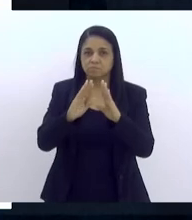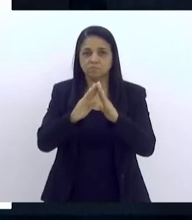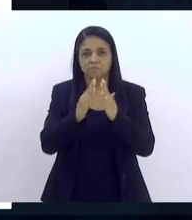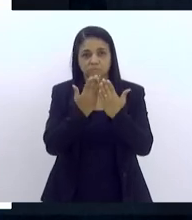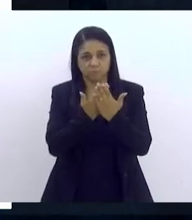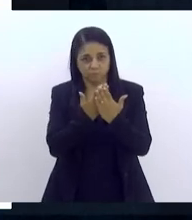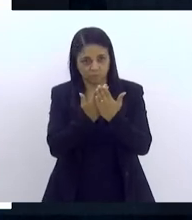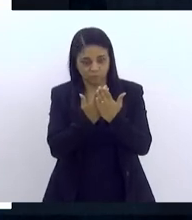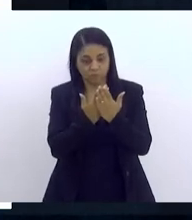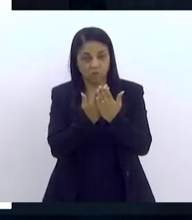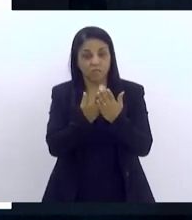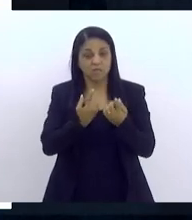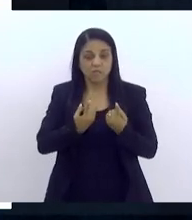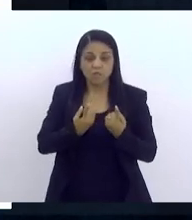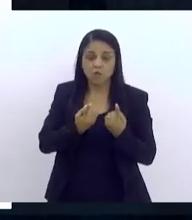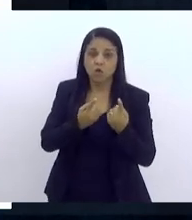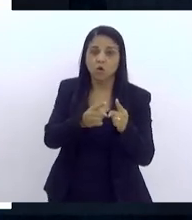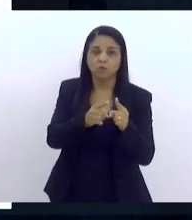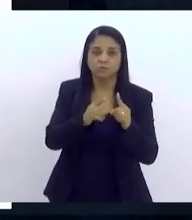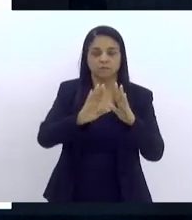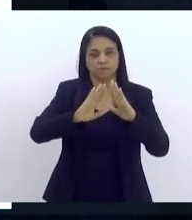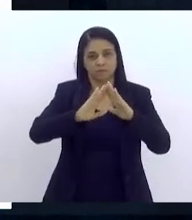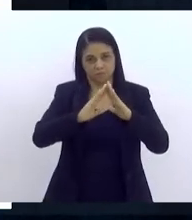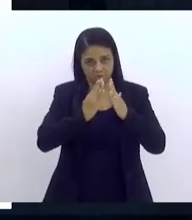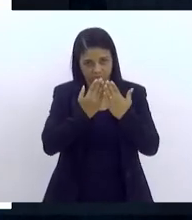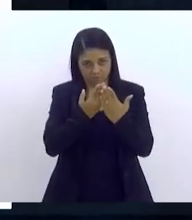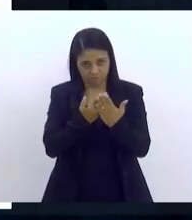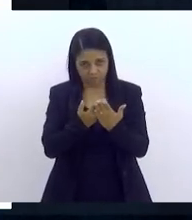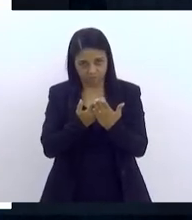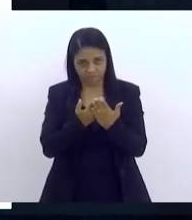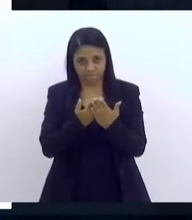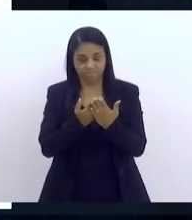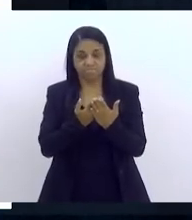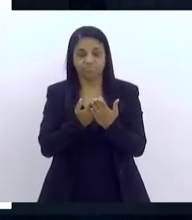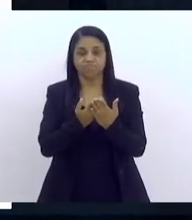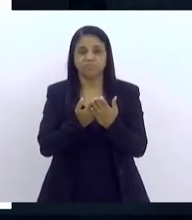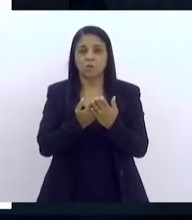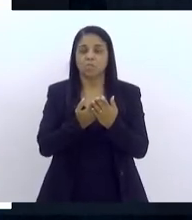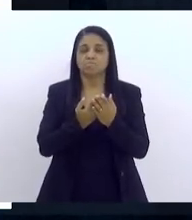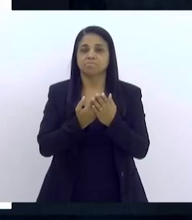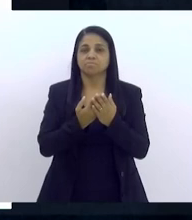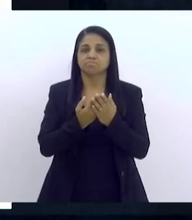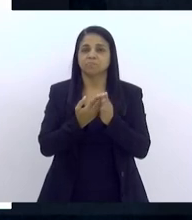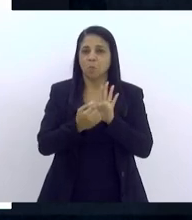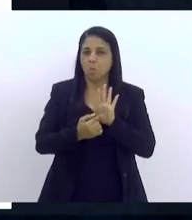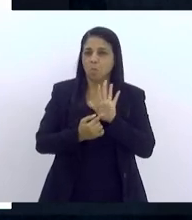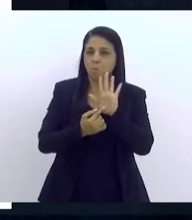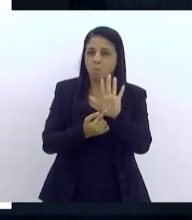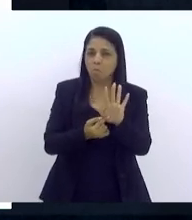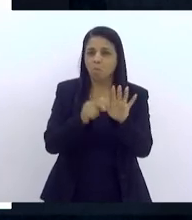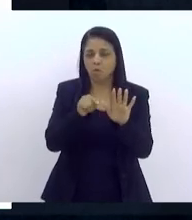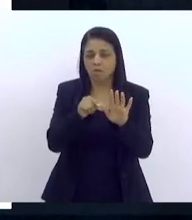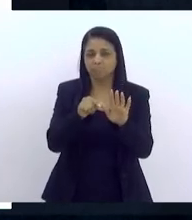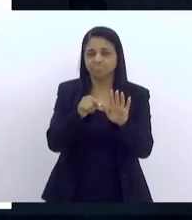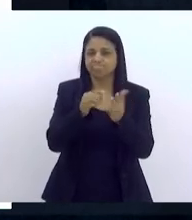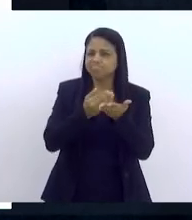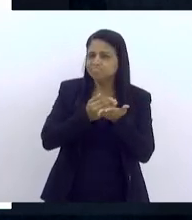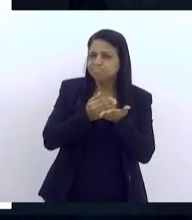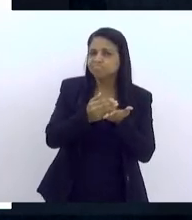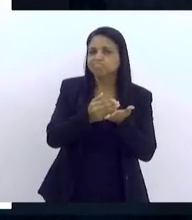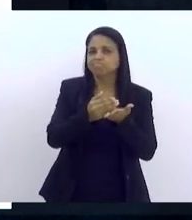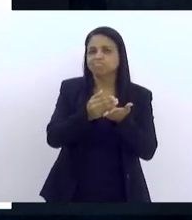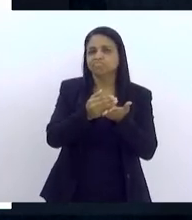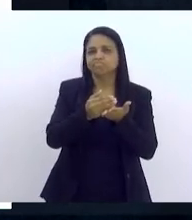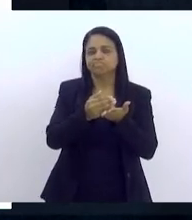contra as escolas. Então, eu trago, acho que para a gente, assim como ponto de partida,